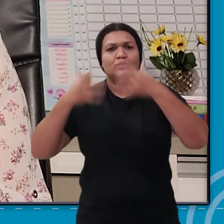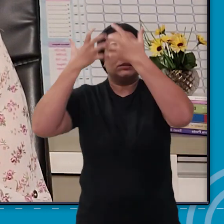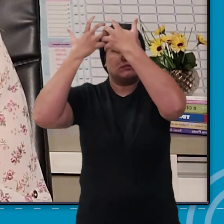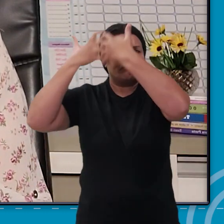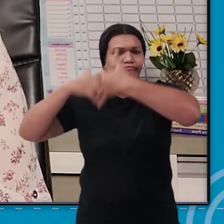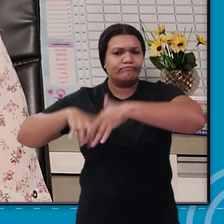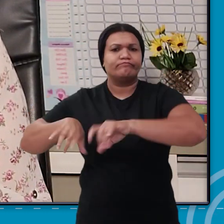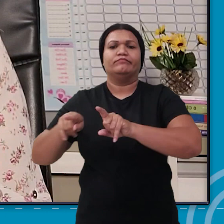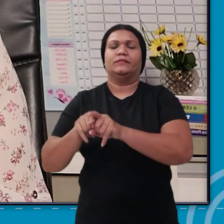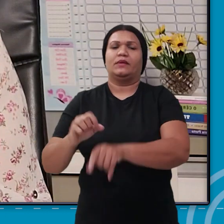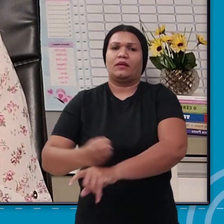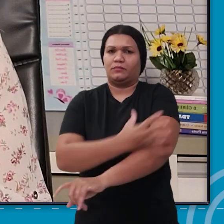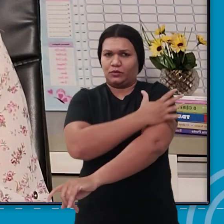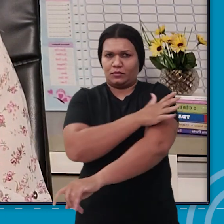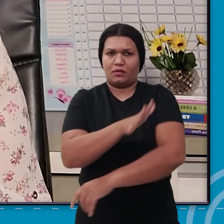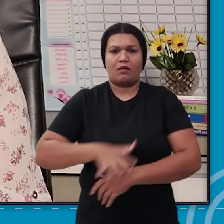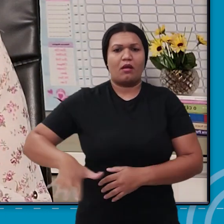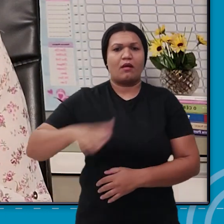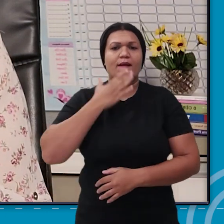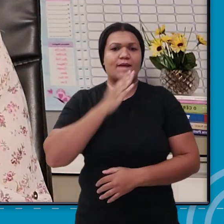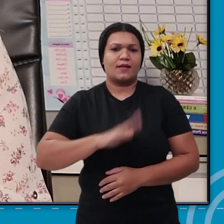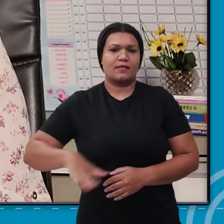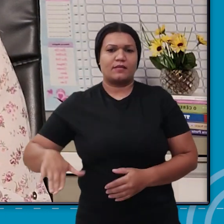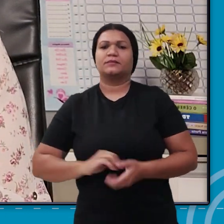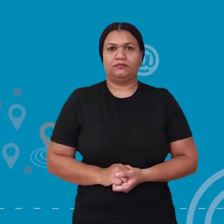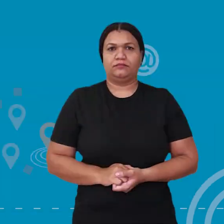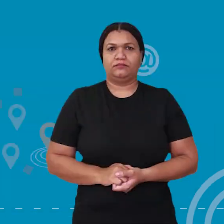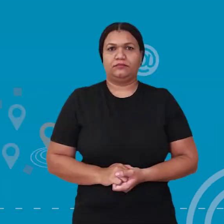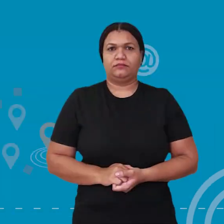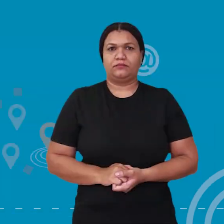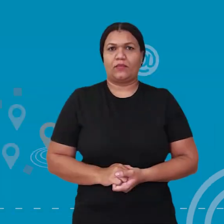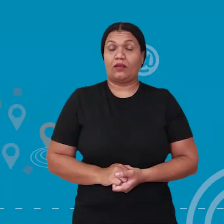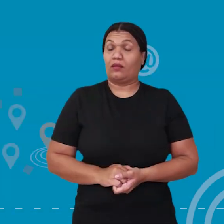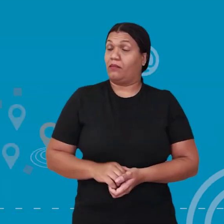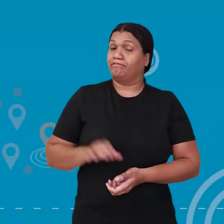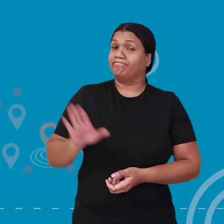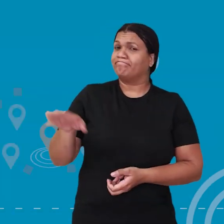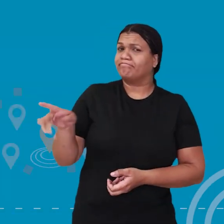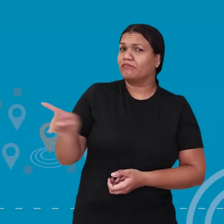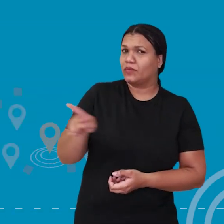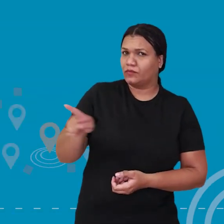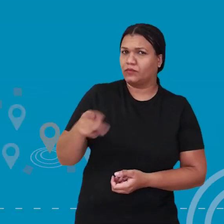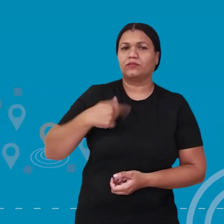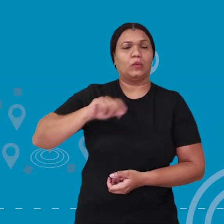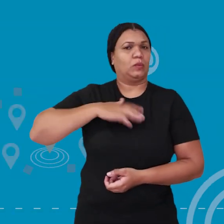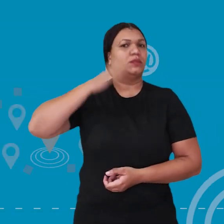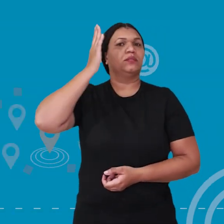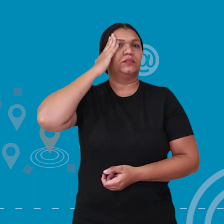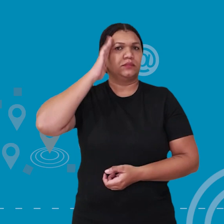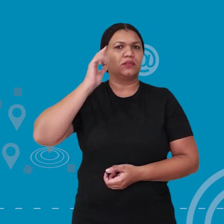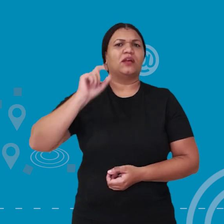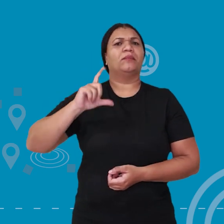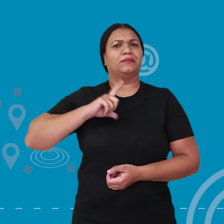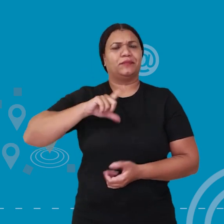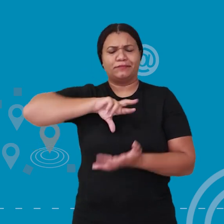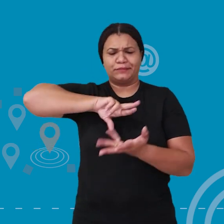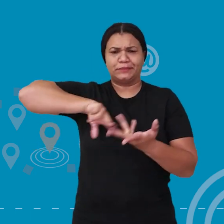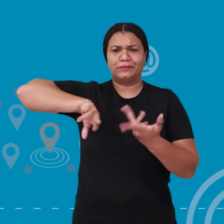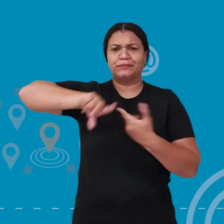prejuízo cognitivo e emocional dessa criança. Professora Daniela, sabemos da